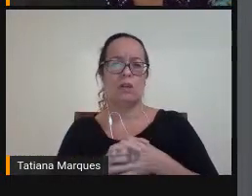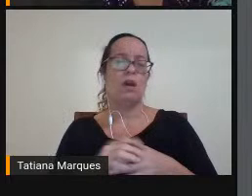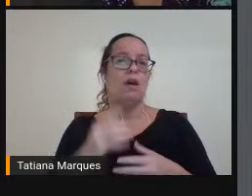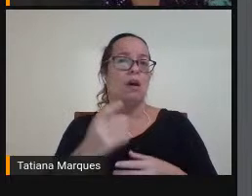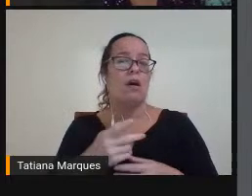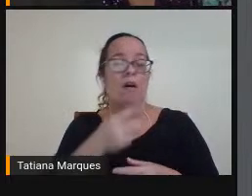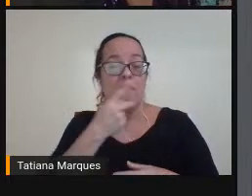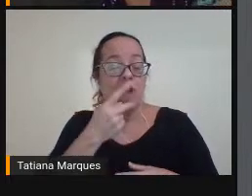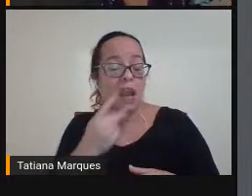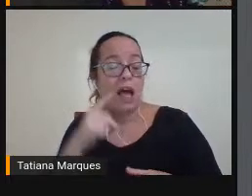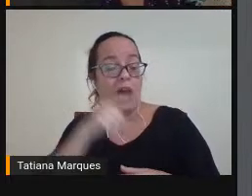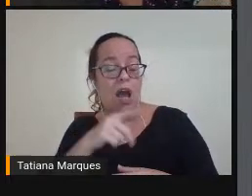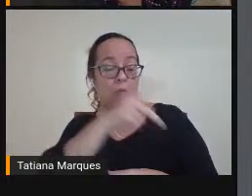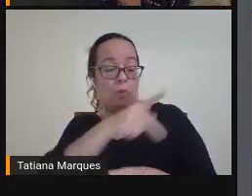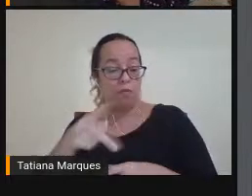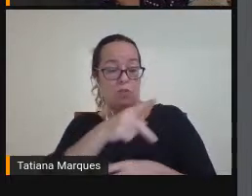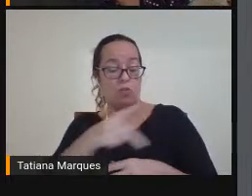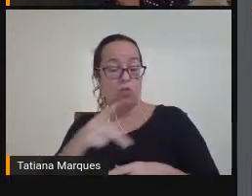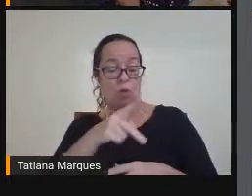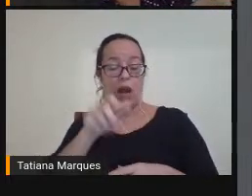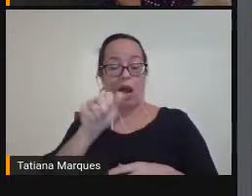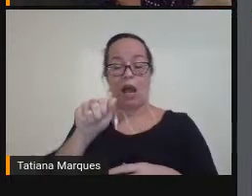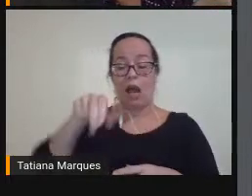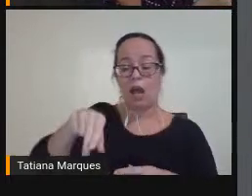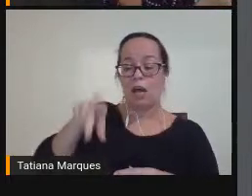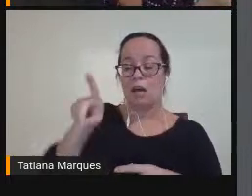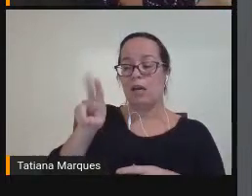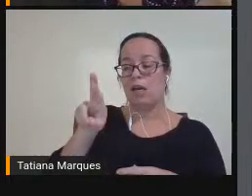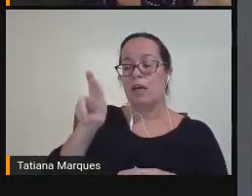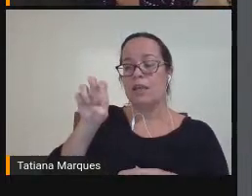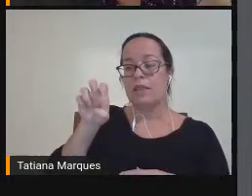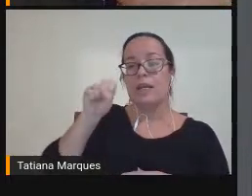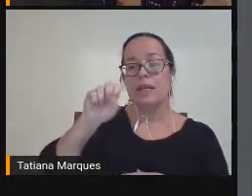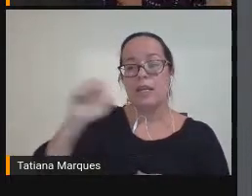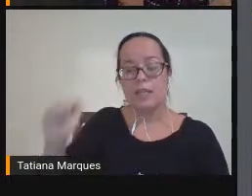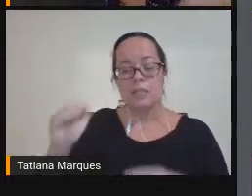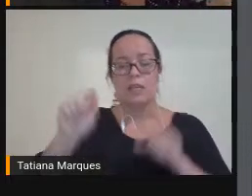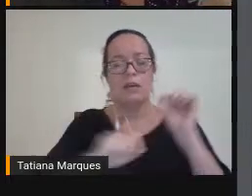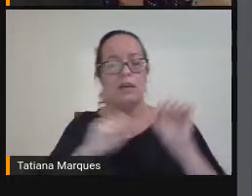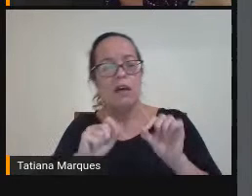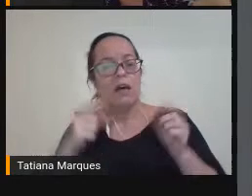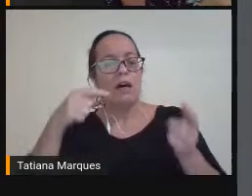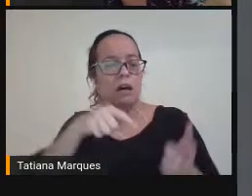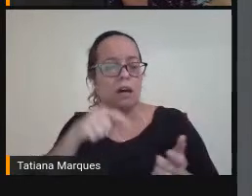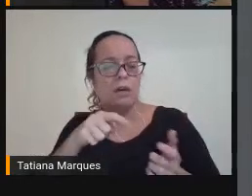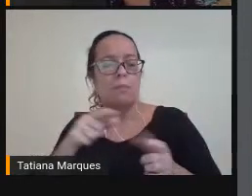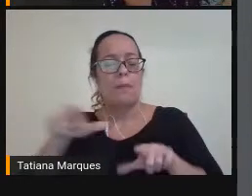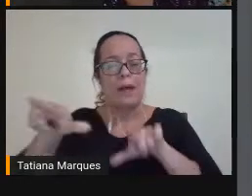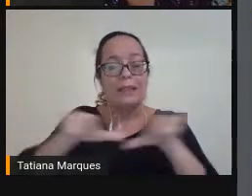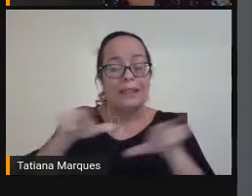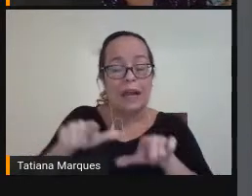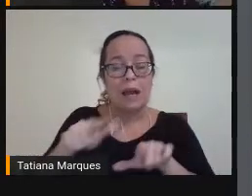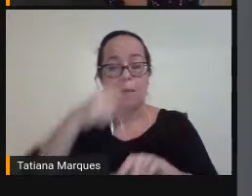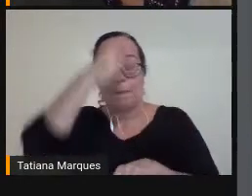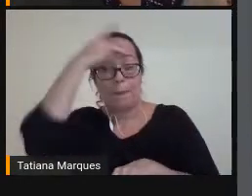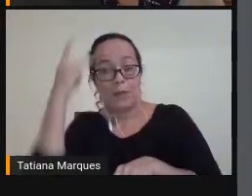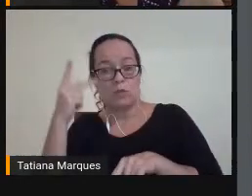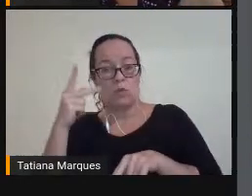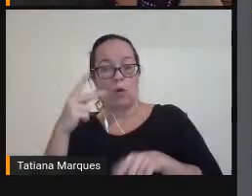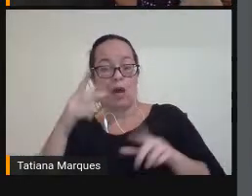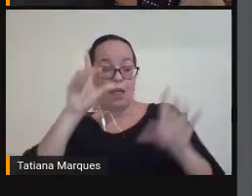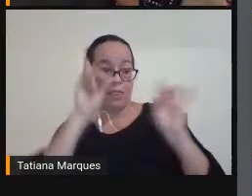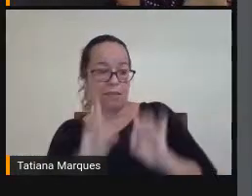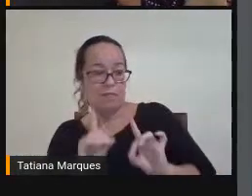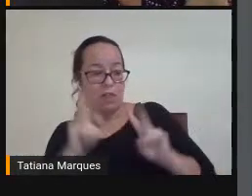A professora Andressa Falando Então A gente Viu aí Que para Trabalhar Com a pessoa Com deficiência